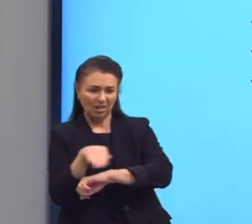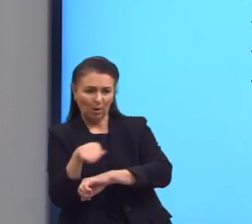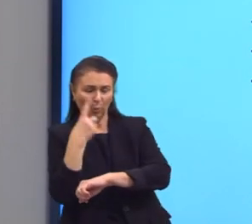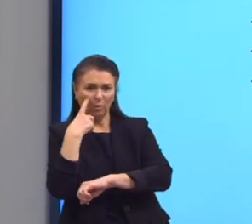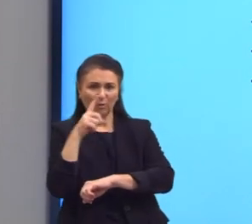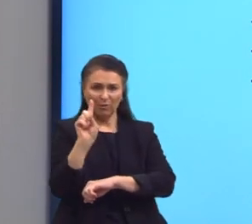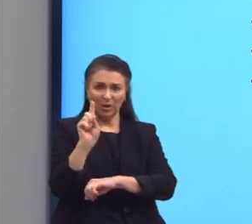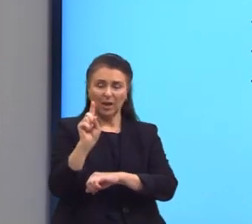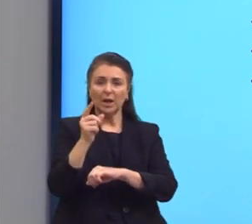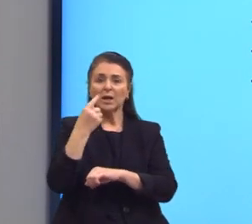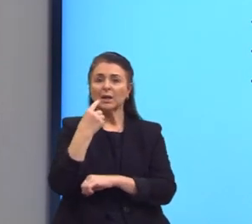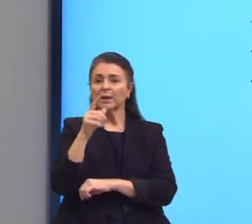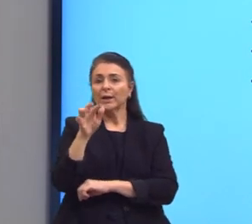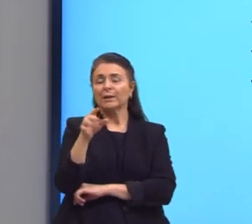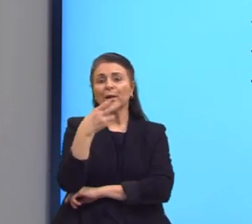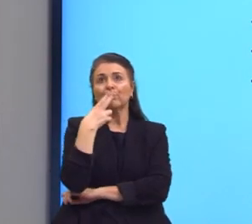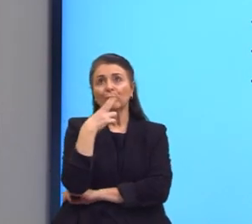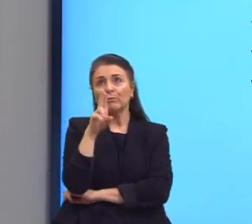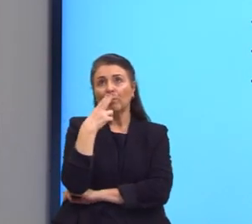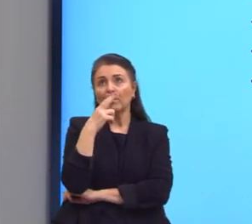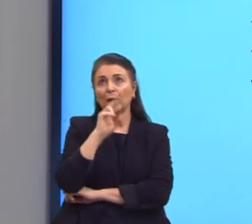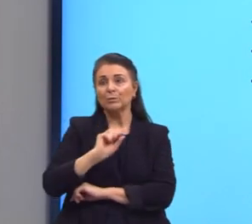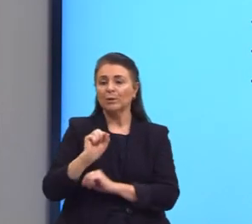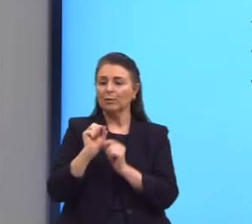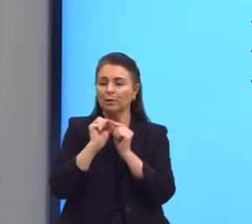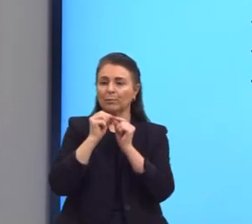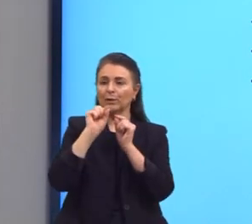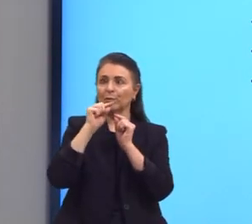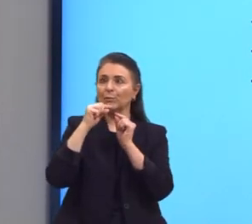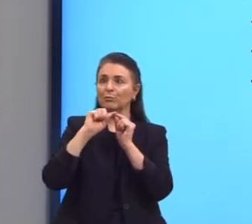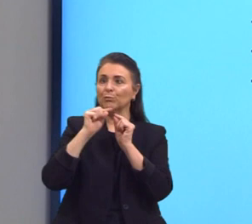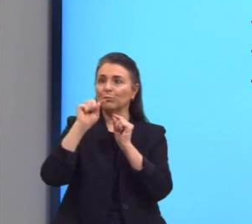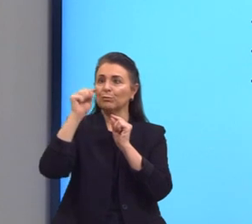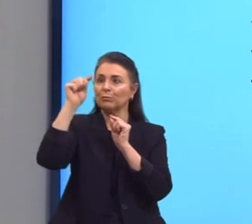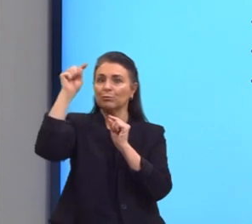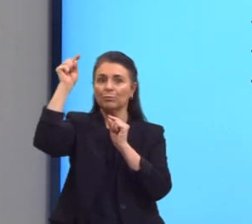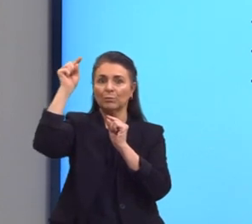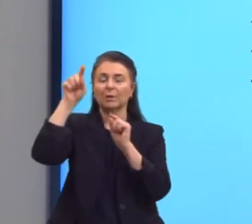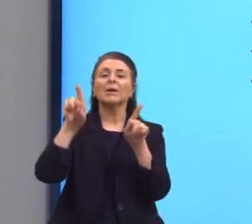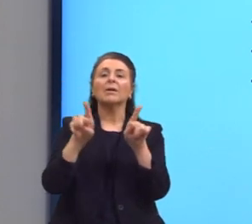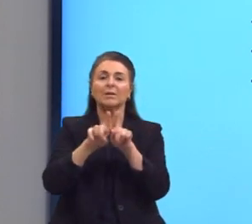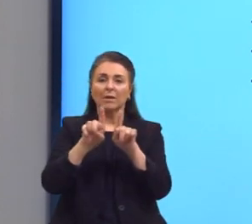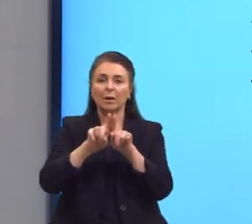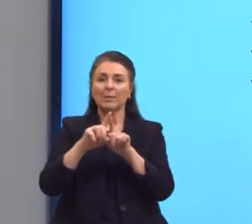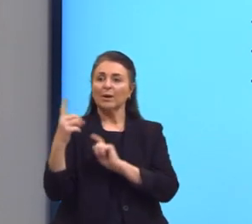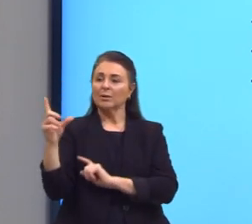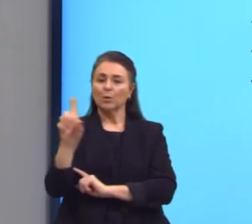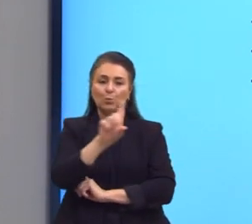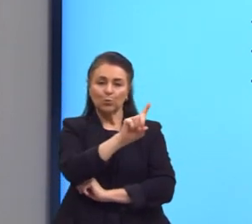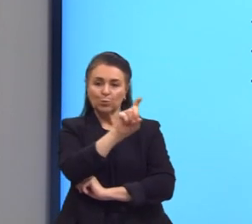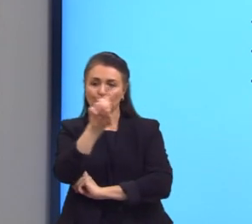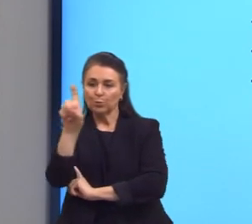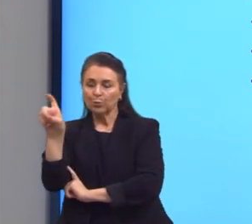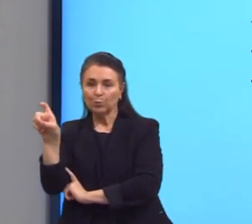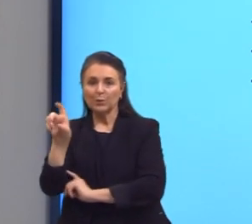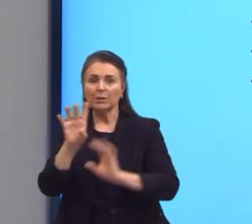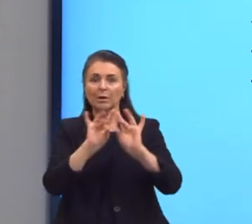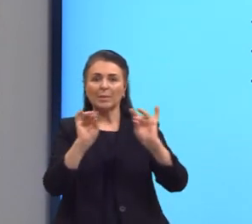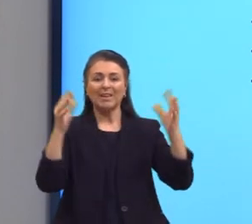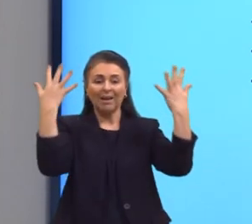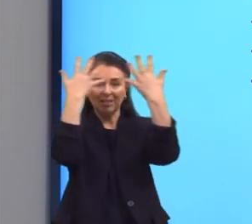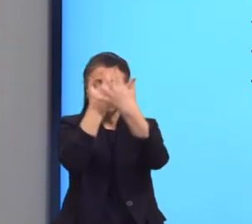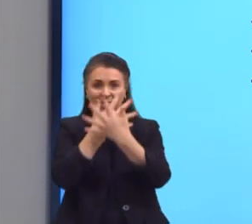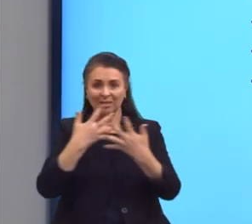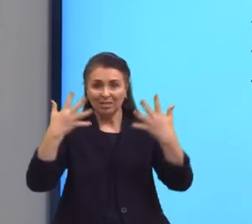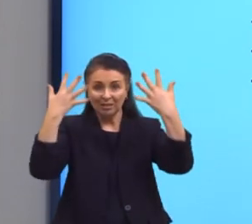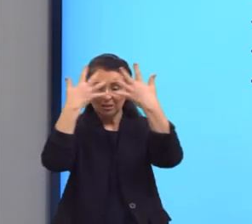emitindo a fumaça de cigarro, liberando a fumaça. Então, um aerossol sólido. E a névoa, como eu falei,